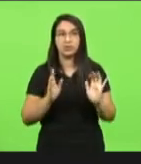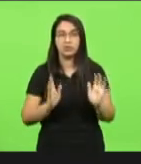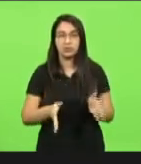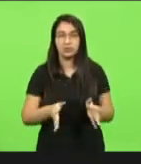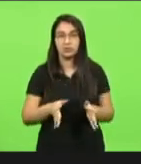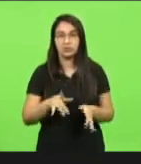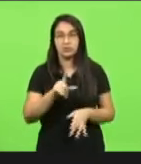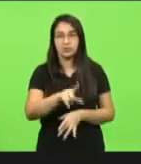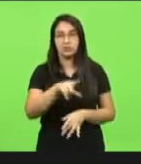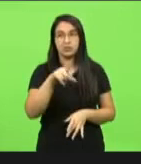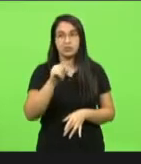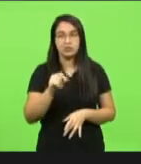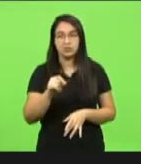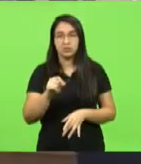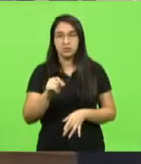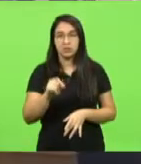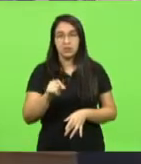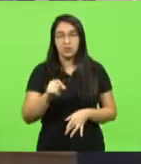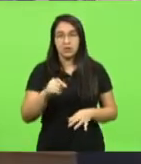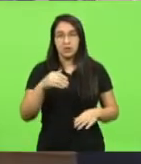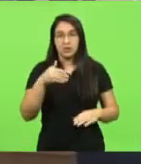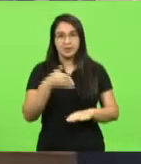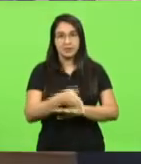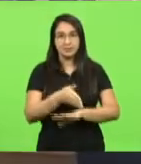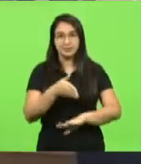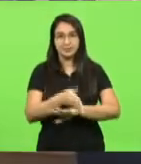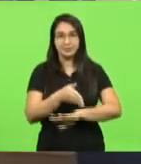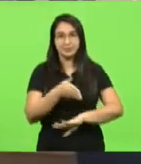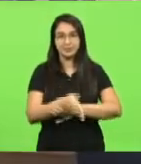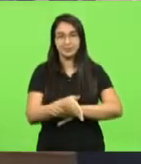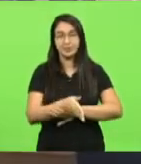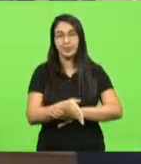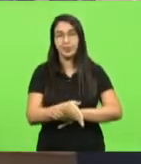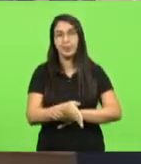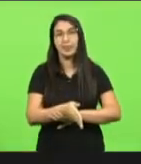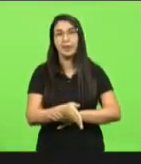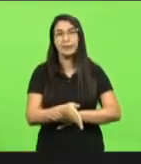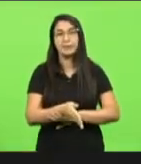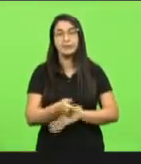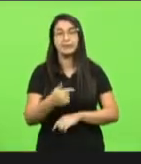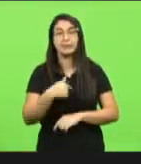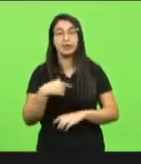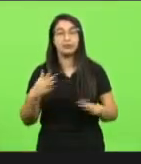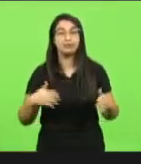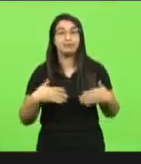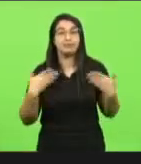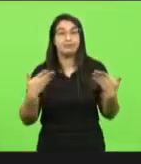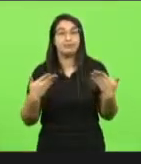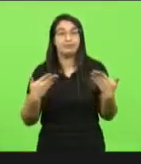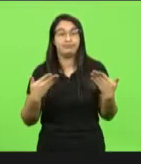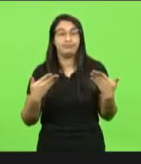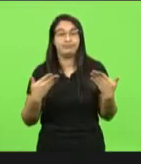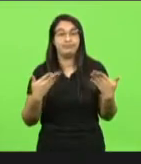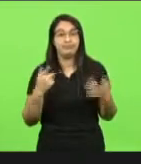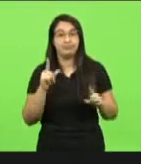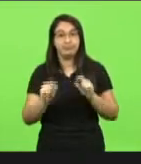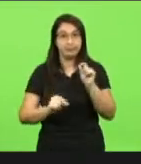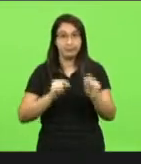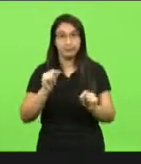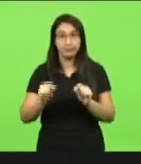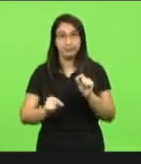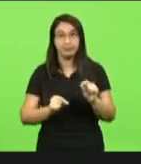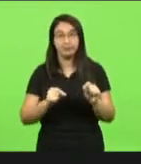ser os membros que vão participar. Então logo ela inicia e a encontra. O que está me causando espanto é que ela tem